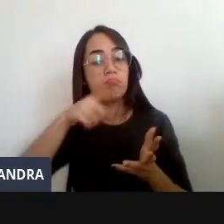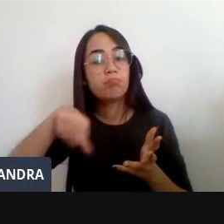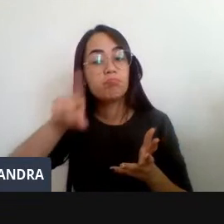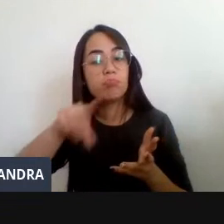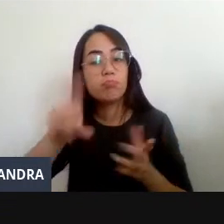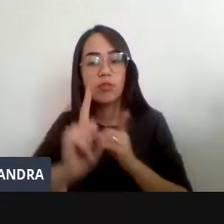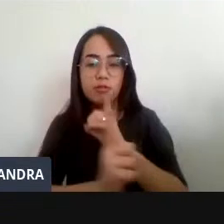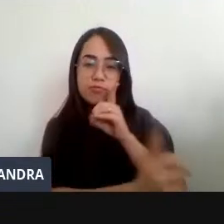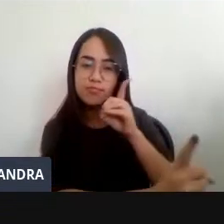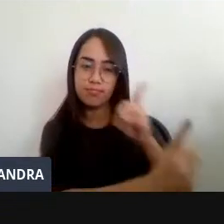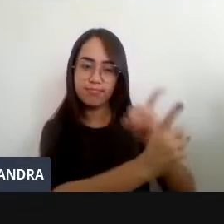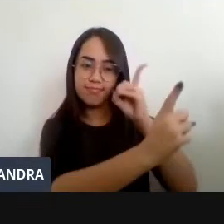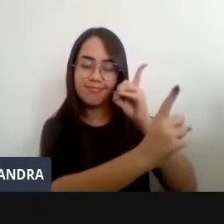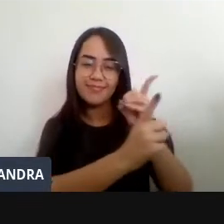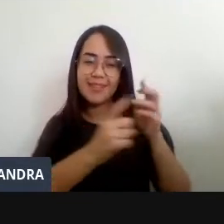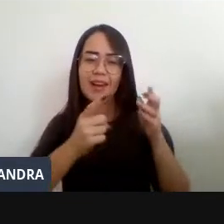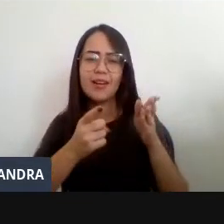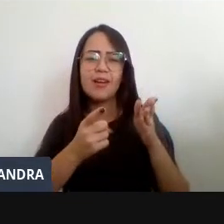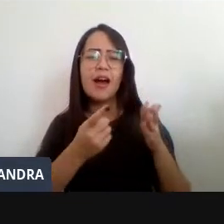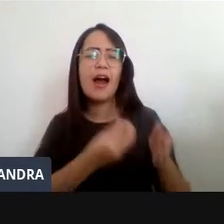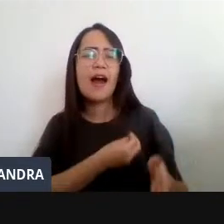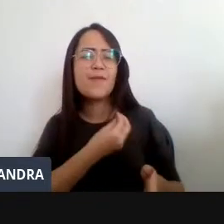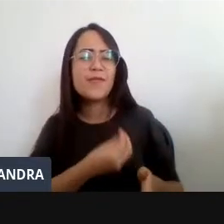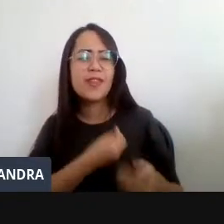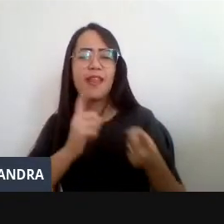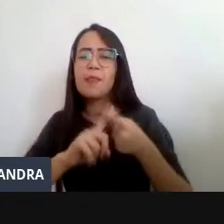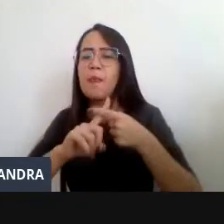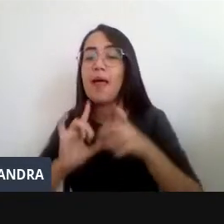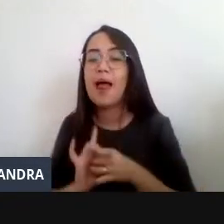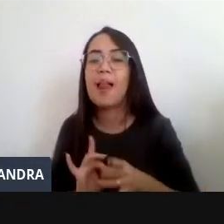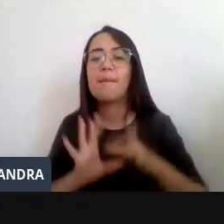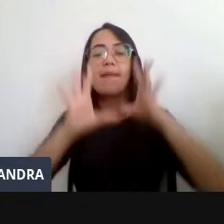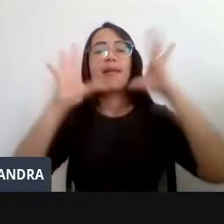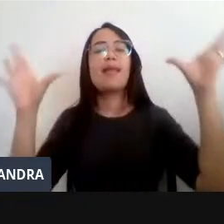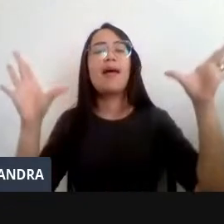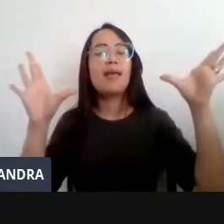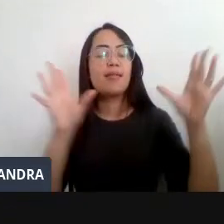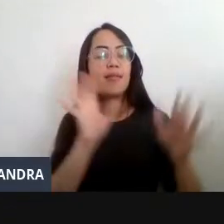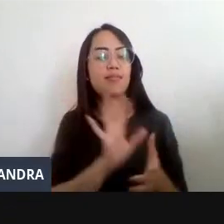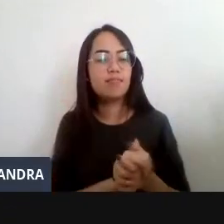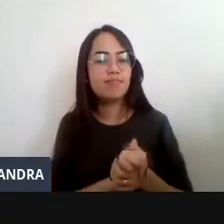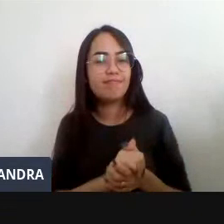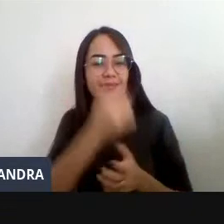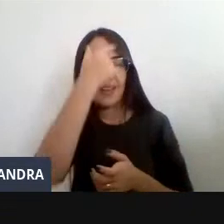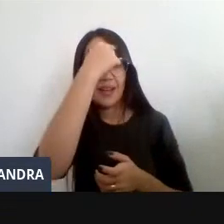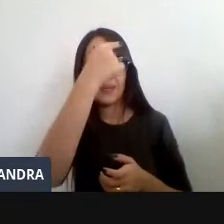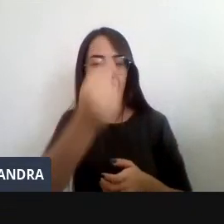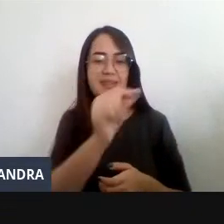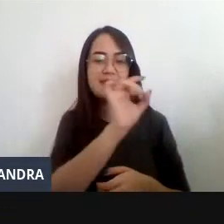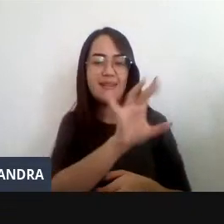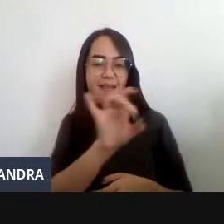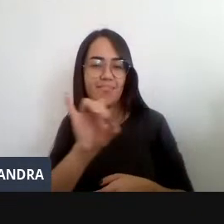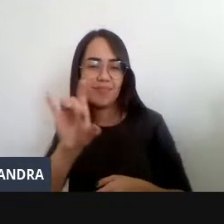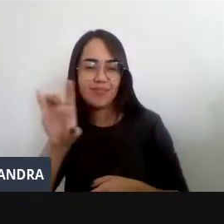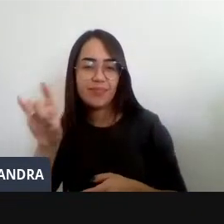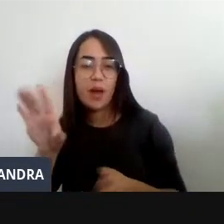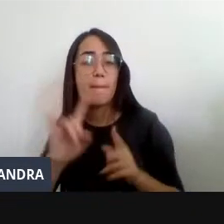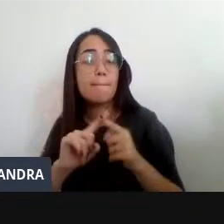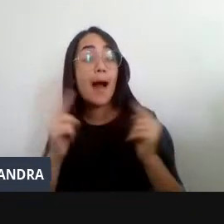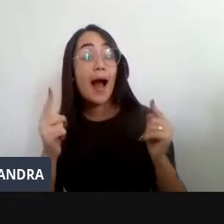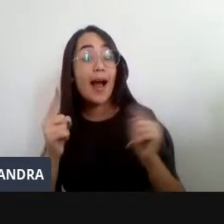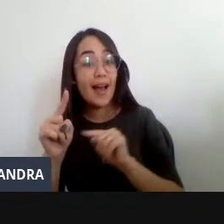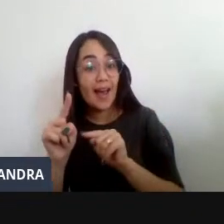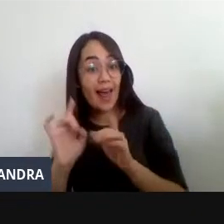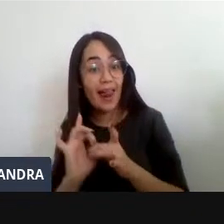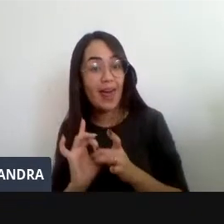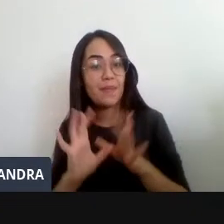Encontre O Caminho De Vocês Com A Liberdade Que Vocês Vão Ter A Liberdade Da Universidade Mas Essa Liberdade Tem Um Preço